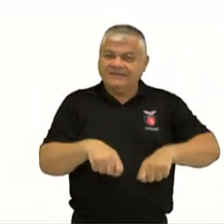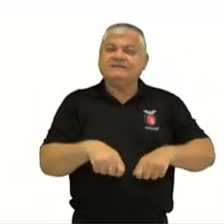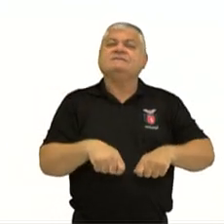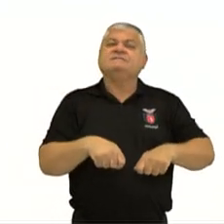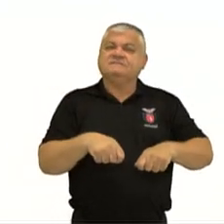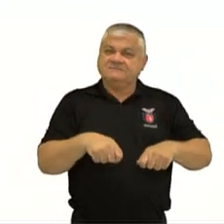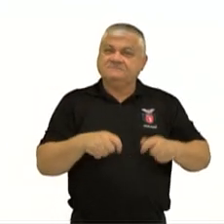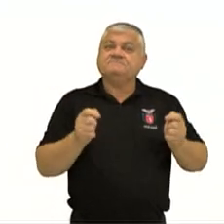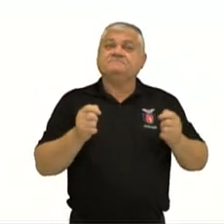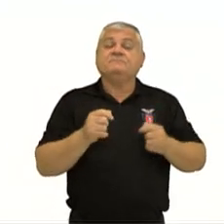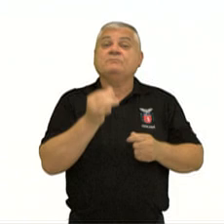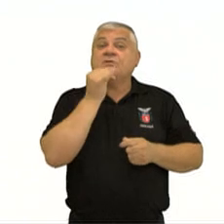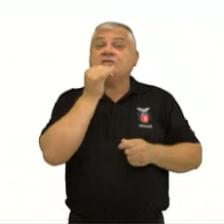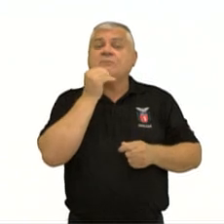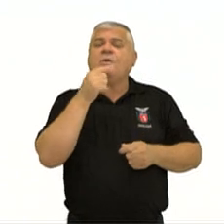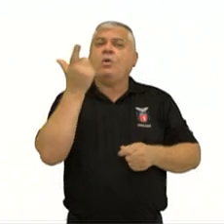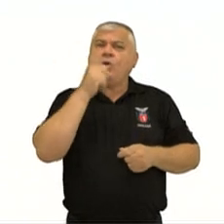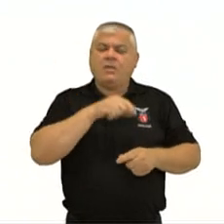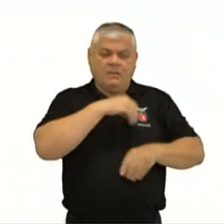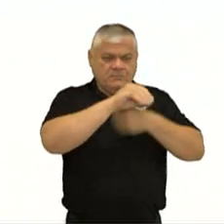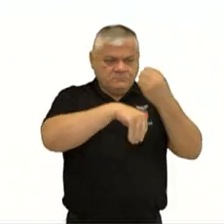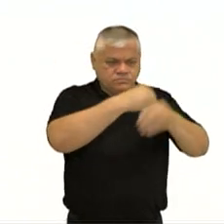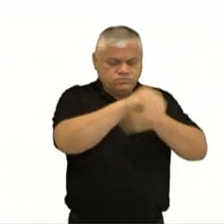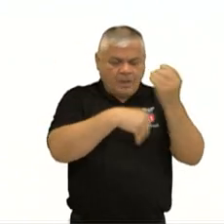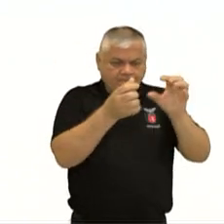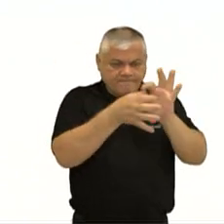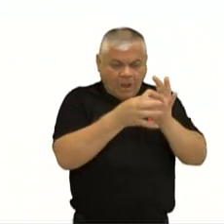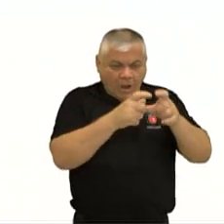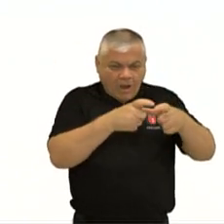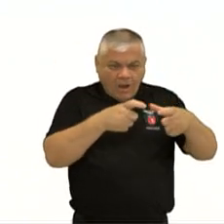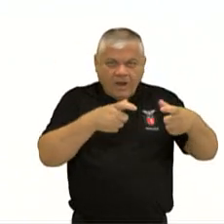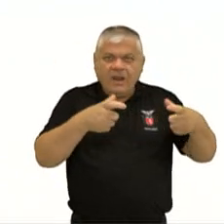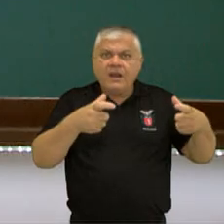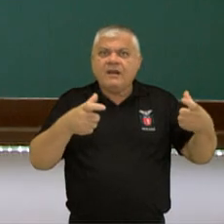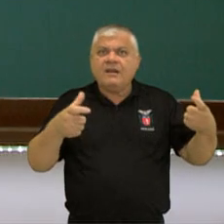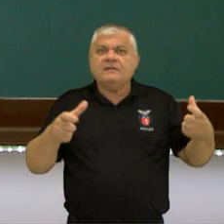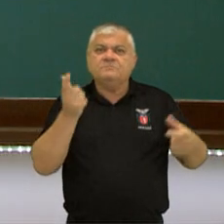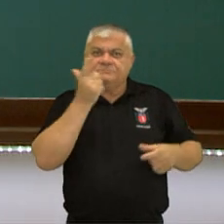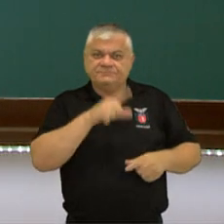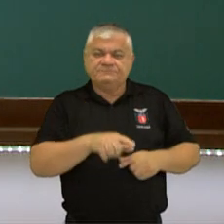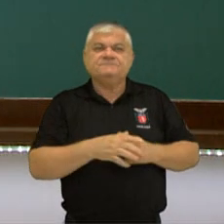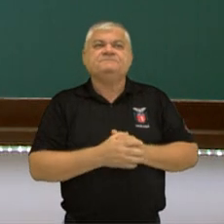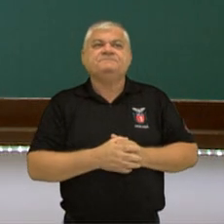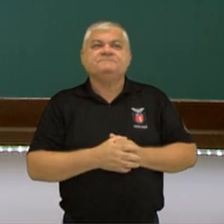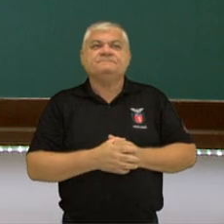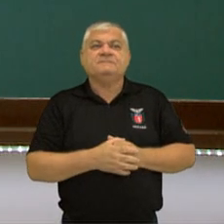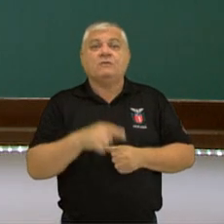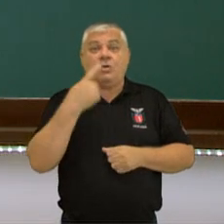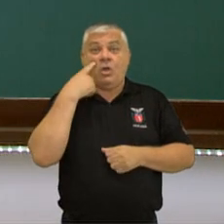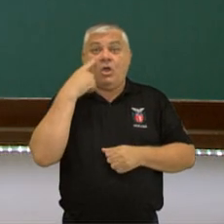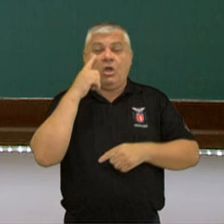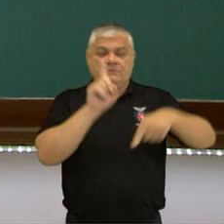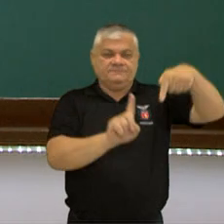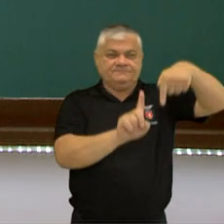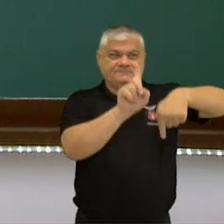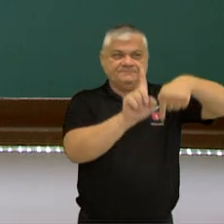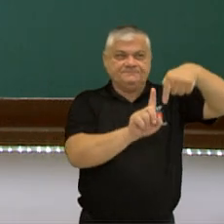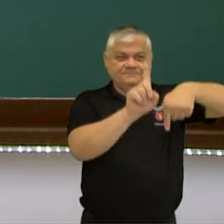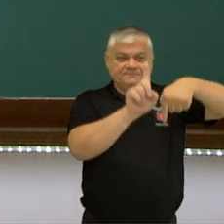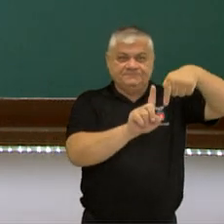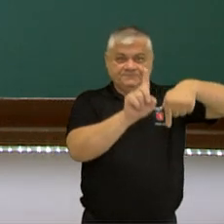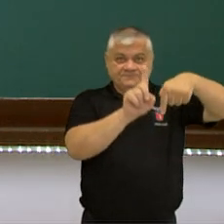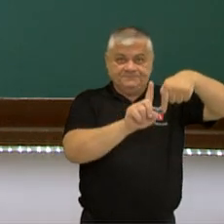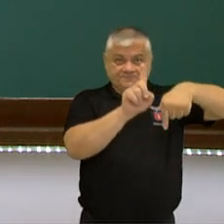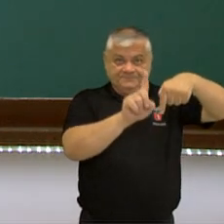ligações. Ele consegue expandir o número de ligações que ele faz. Tá certo? Então aqui nós temos o estado fundamental do